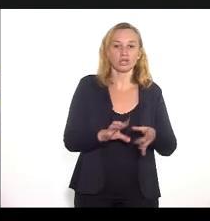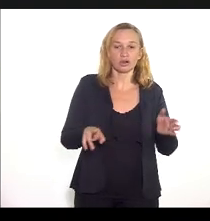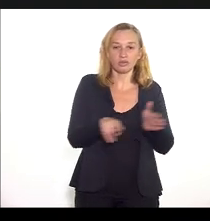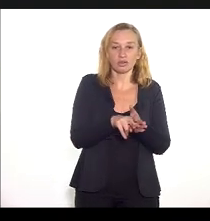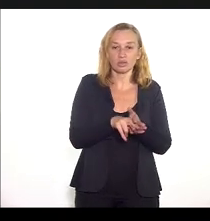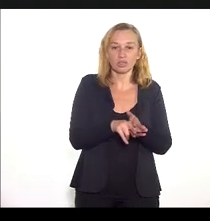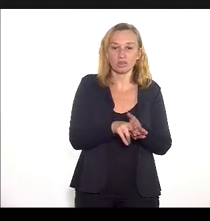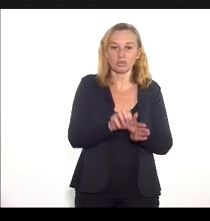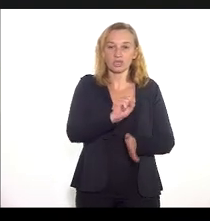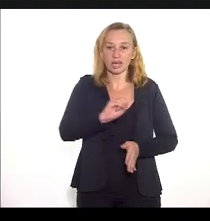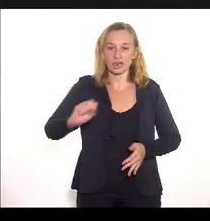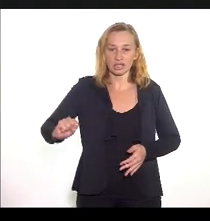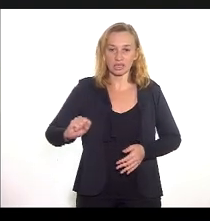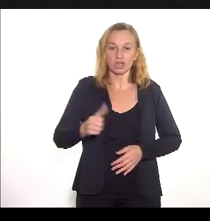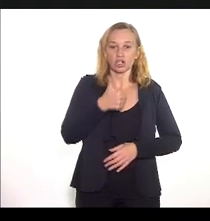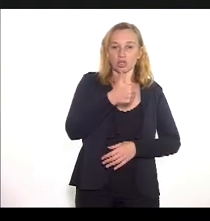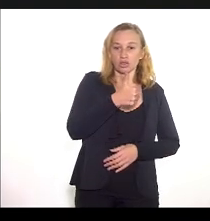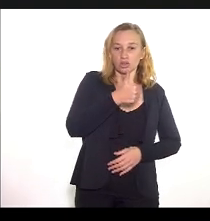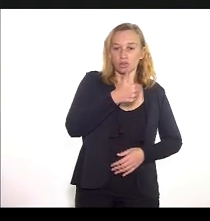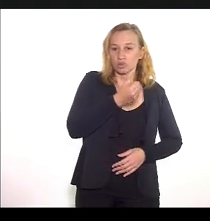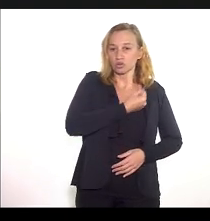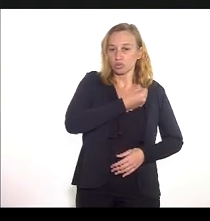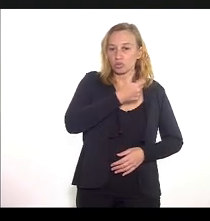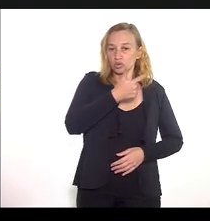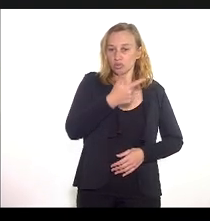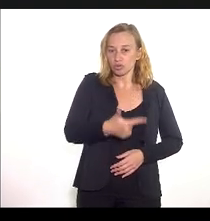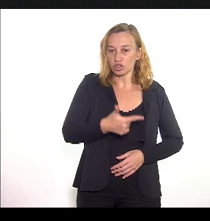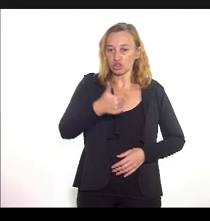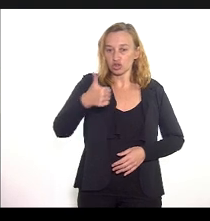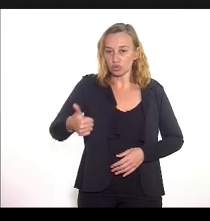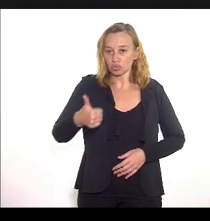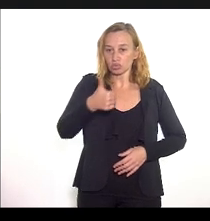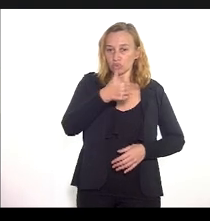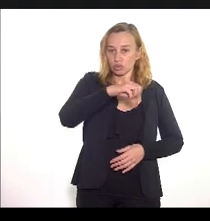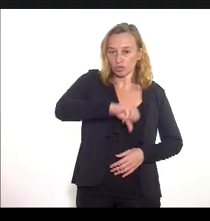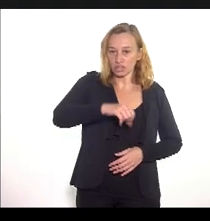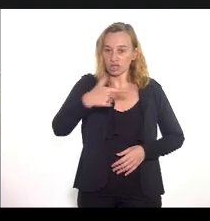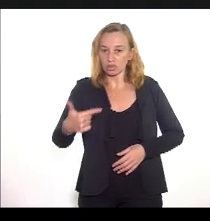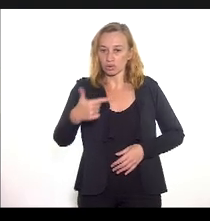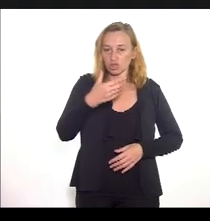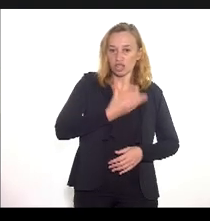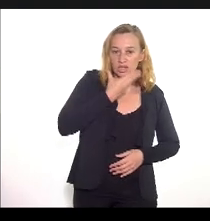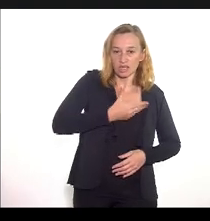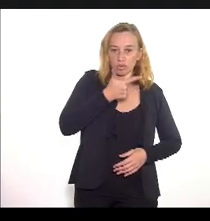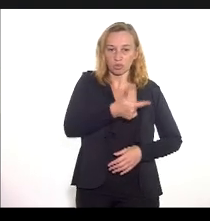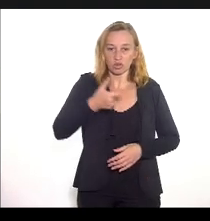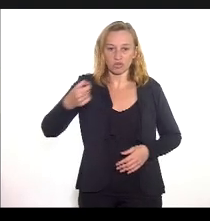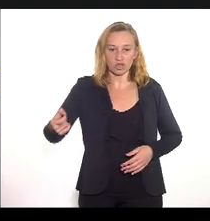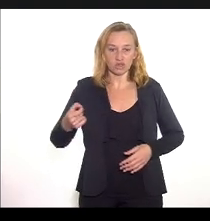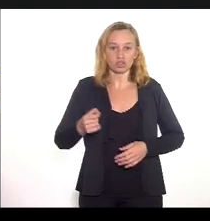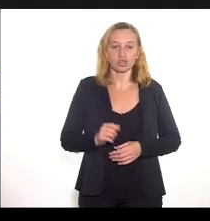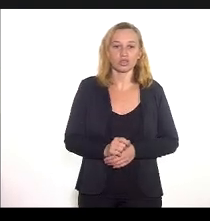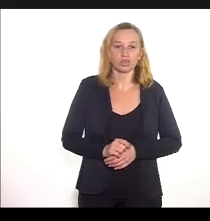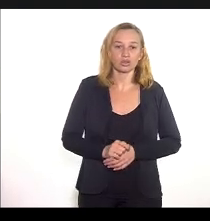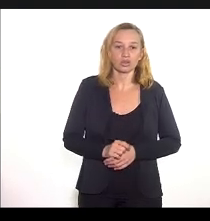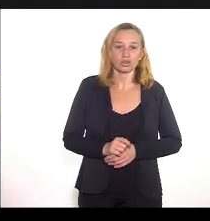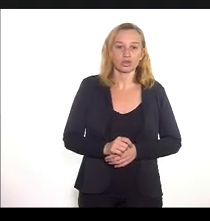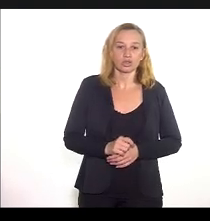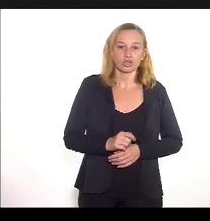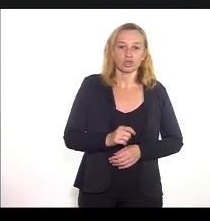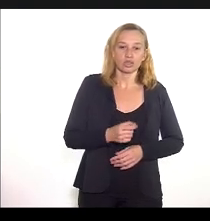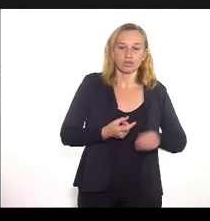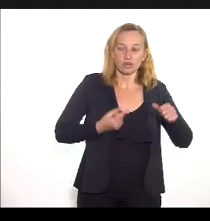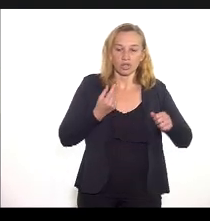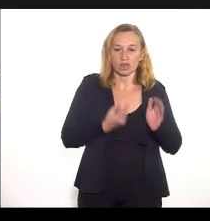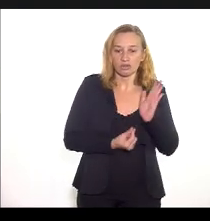resolução SES número 2192 de dezembro de 2020 no montante financeiro de 21 milhões